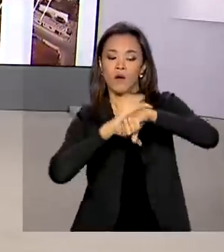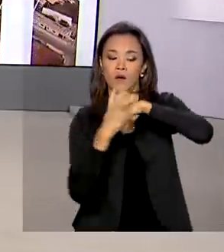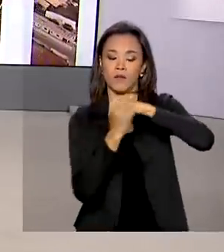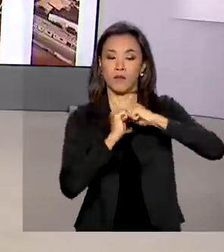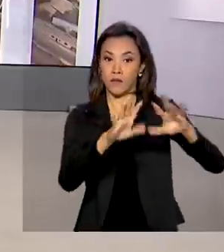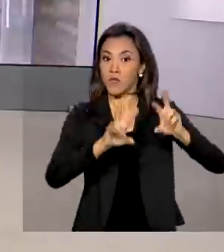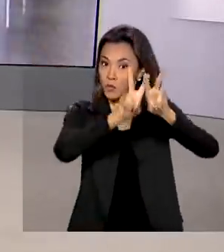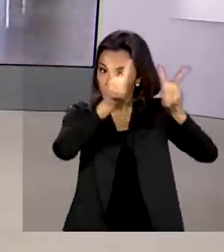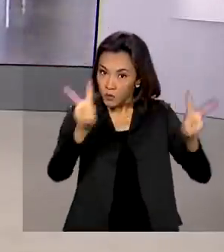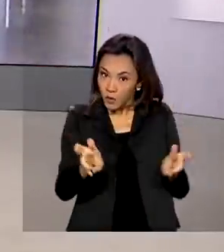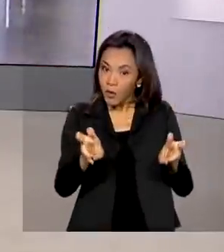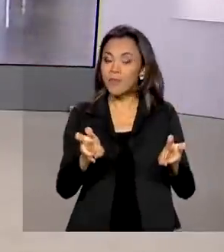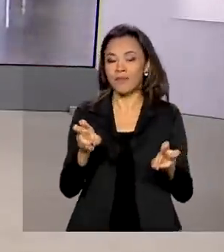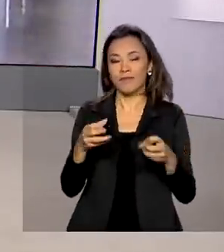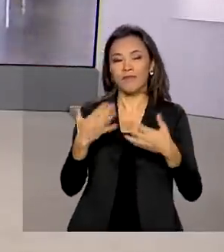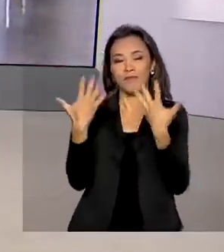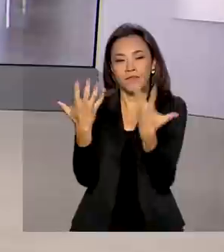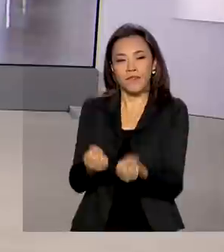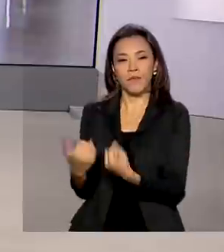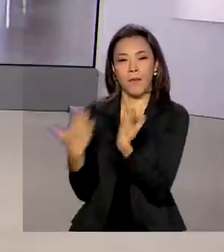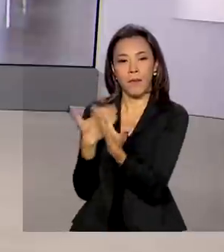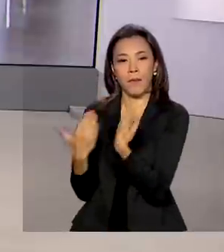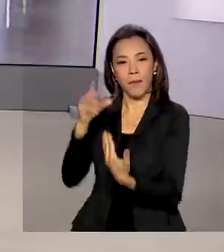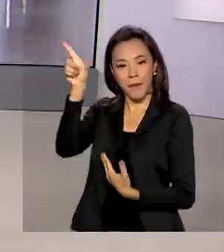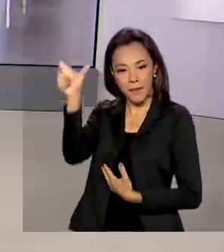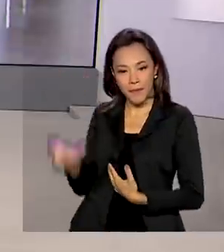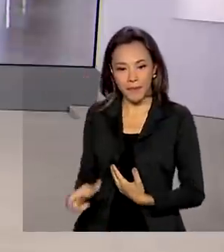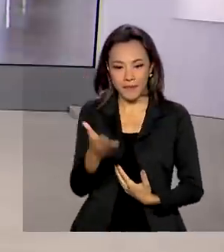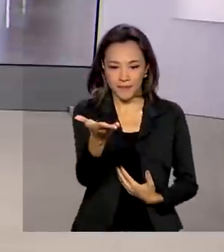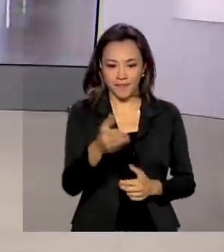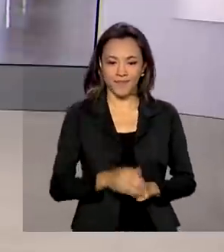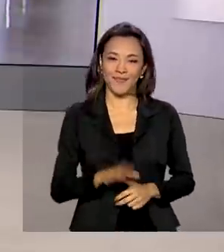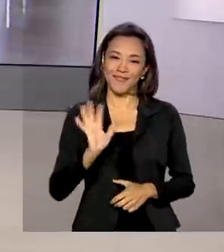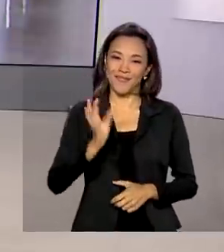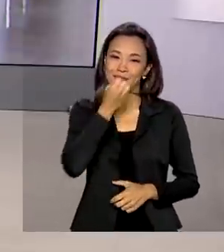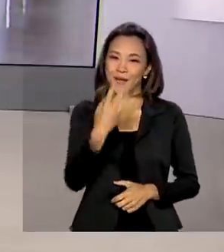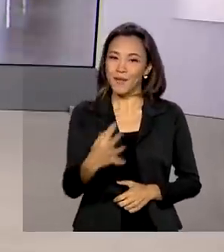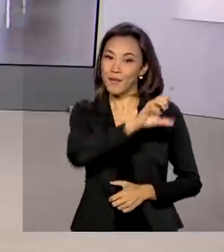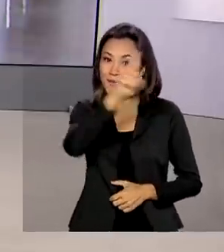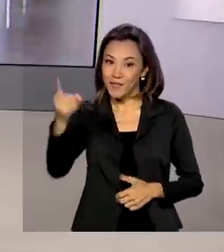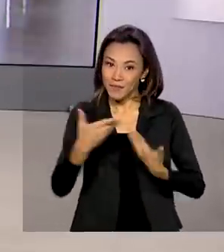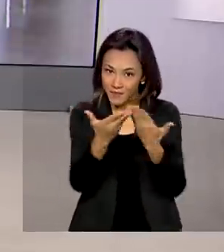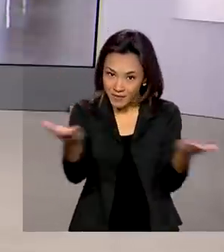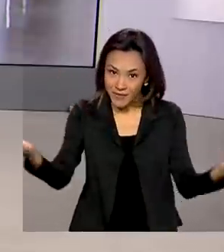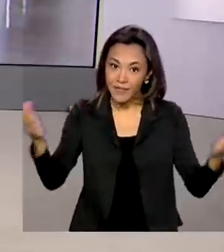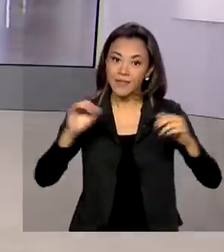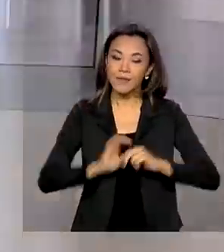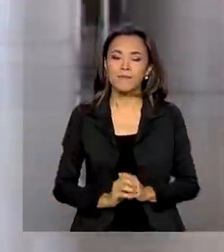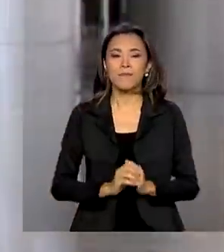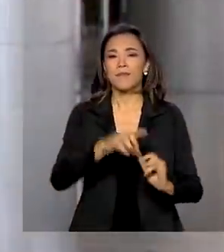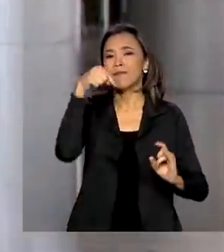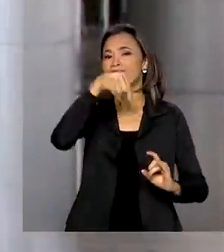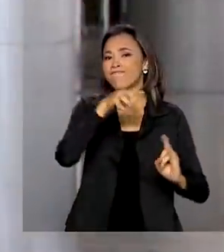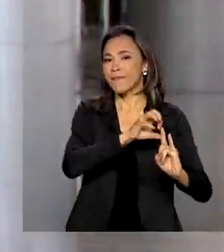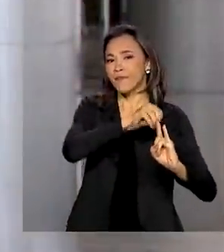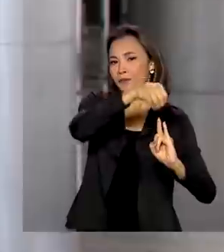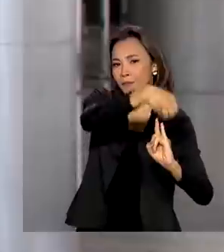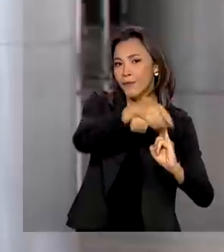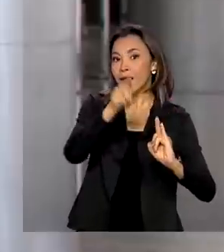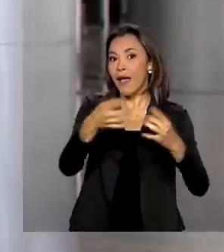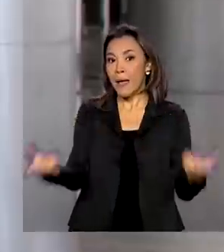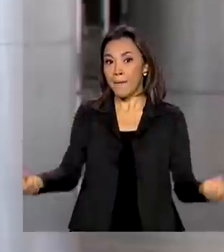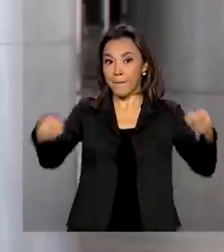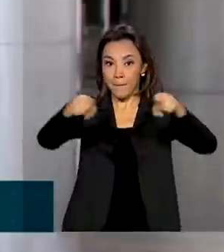a gente conversa agora com a repórter Daniele Popov. Oi, Dani, bom dia. Oi, Renata, bom dia para você, bom dia a todos. A Fiocruz é parceira do